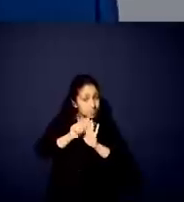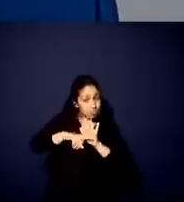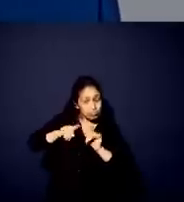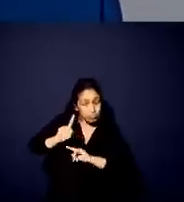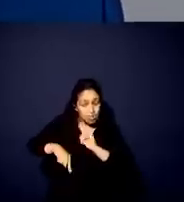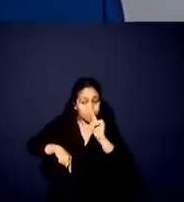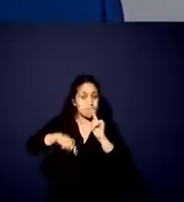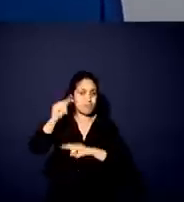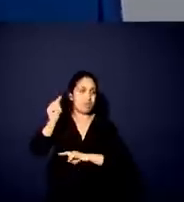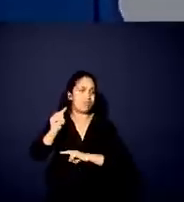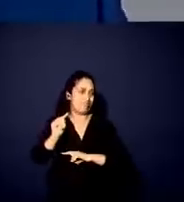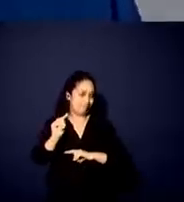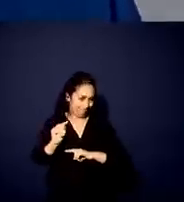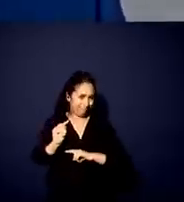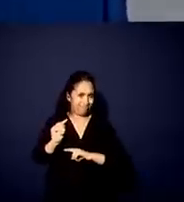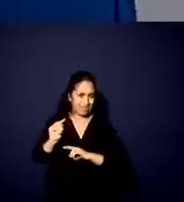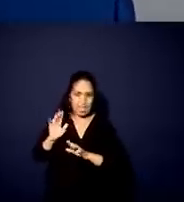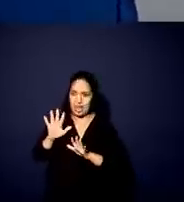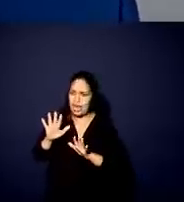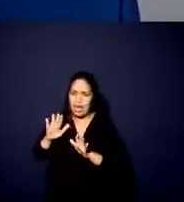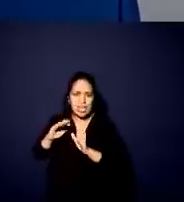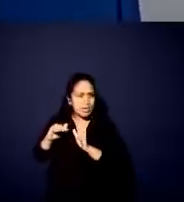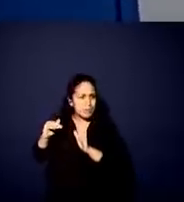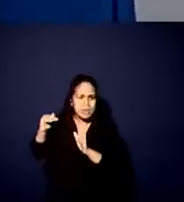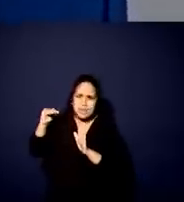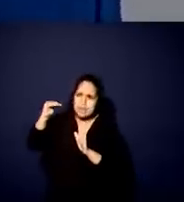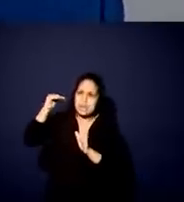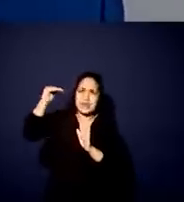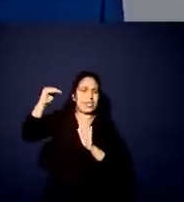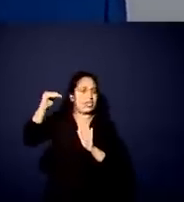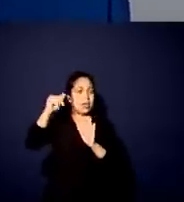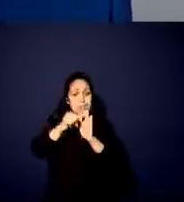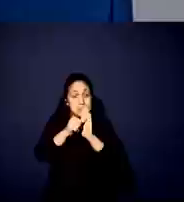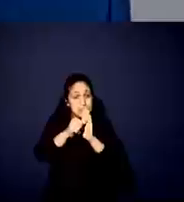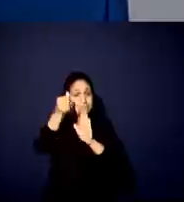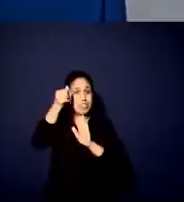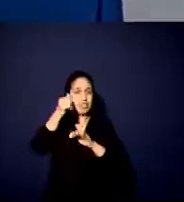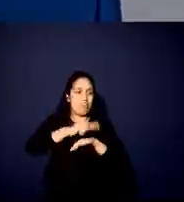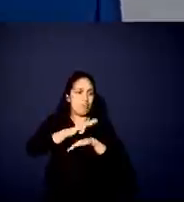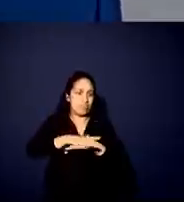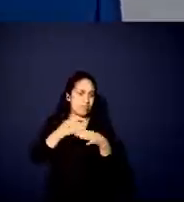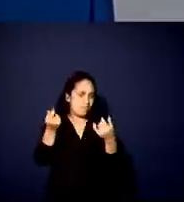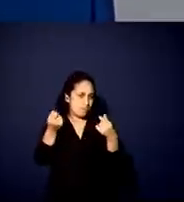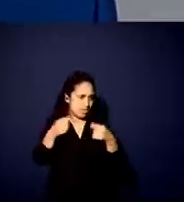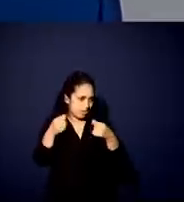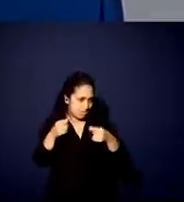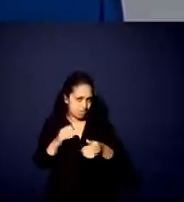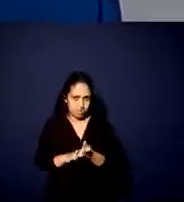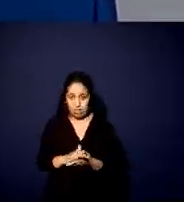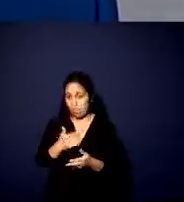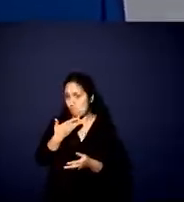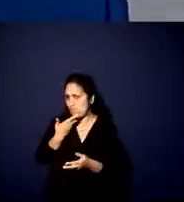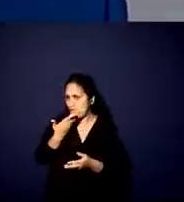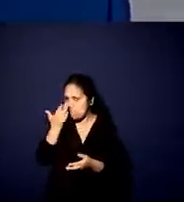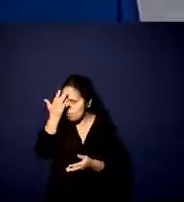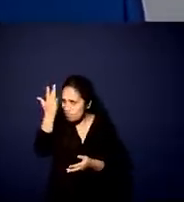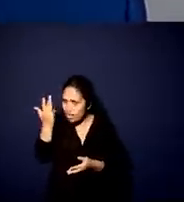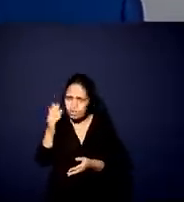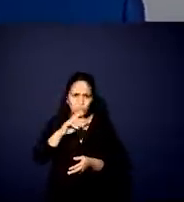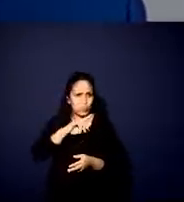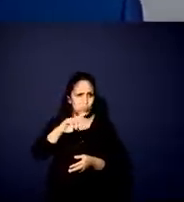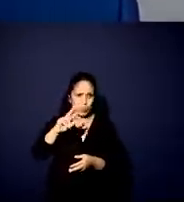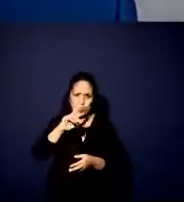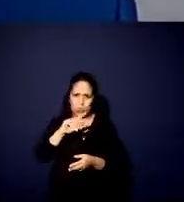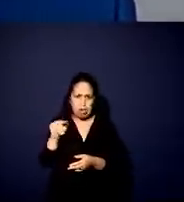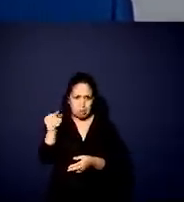para mim é a reforma mãe hoje, é a mãe de todas as outras reformas, é o primeiro passo que tem que ser dado. Não é fácil, quem acha que vai